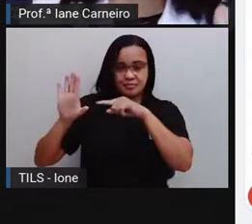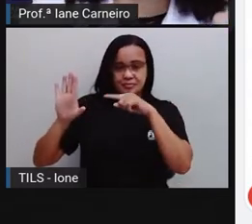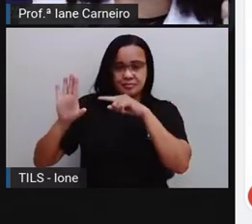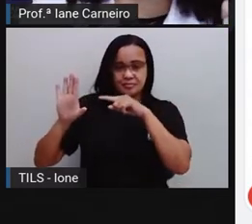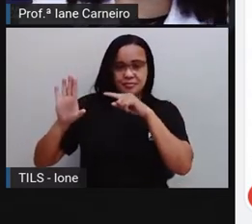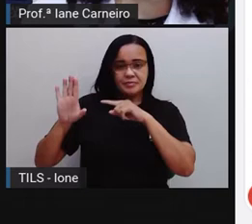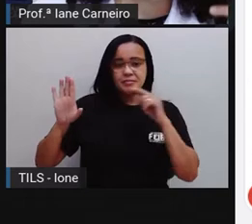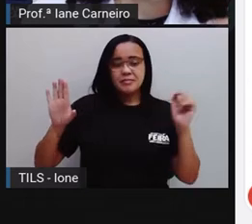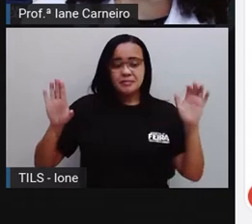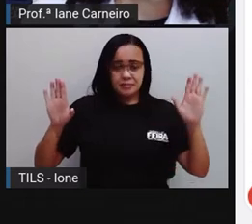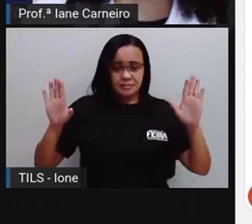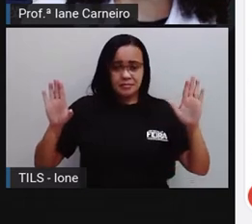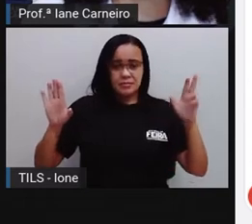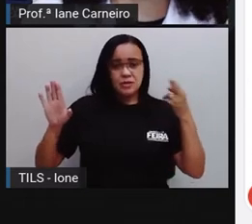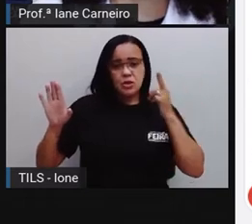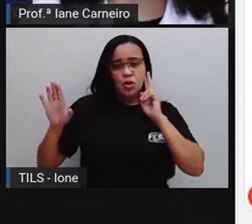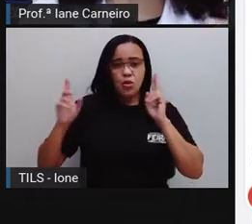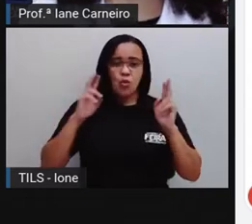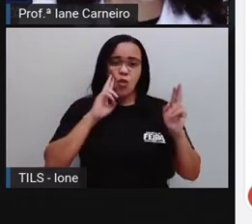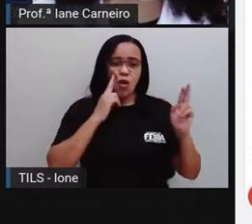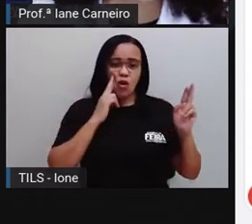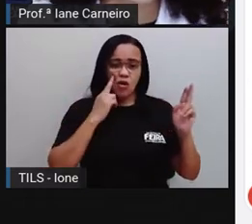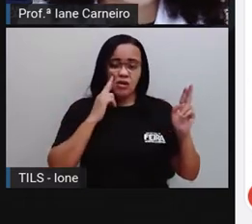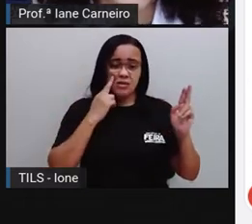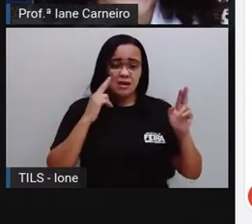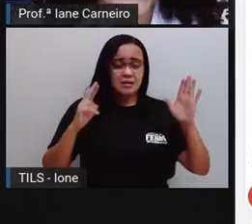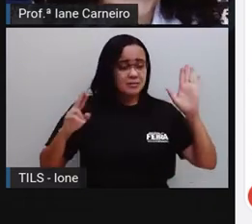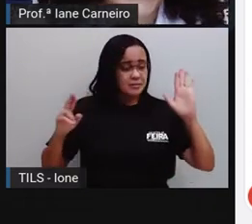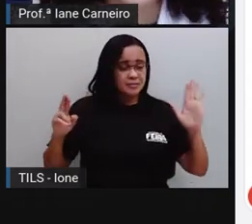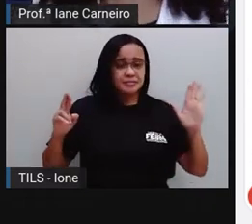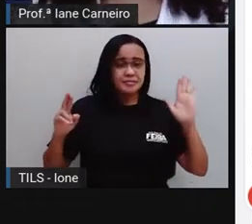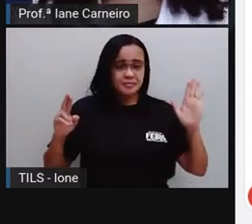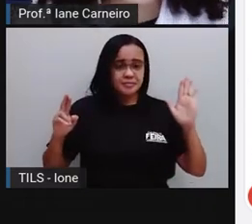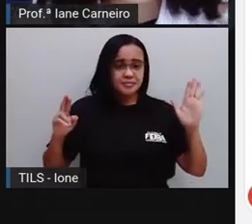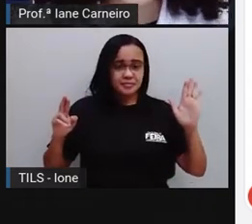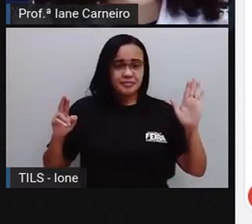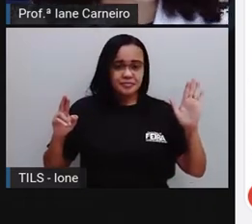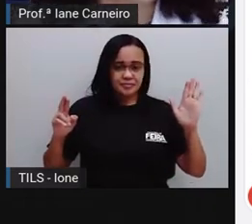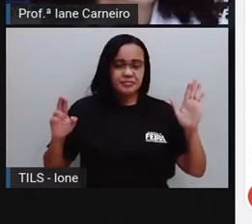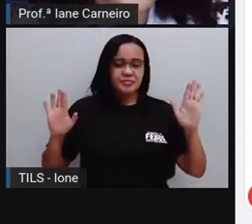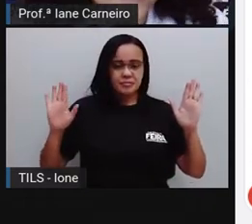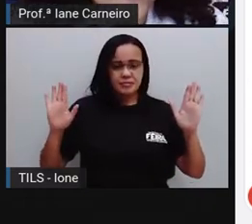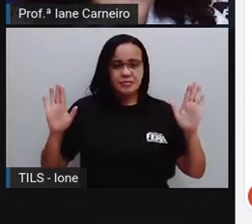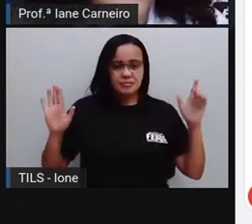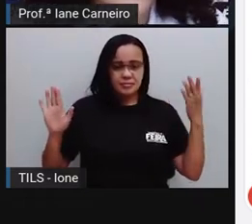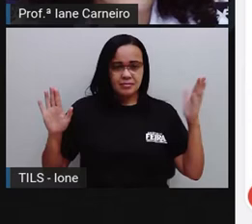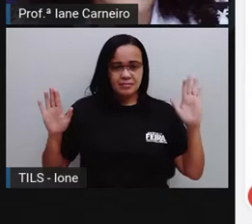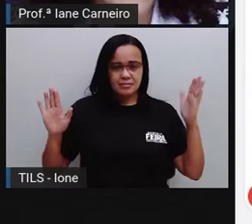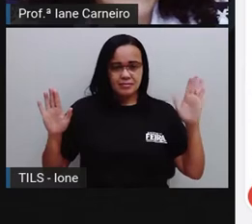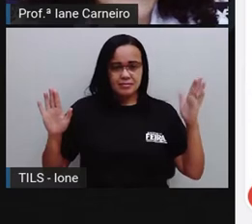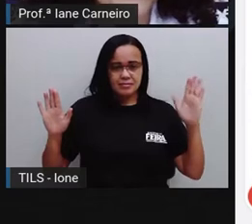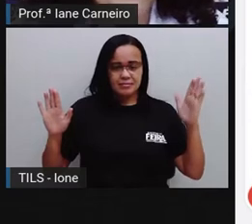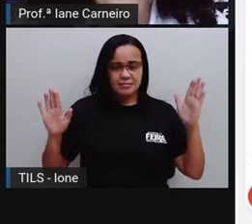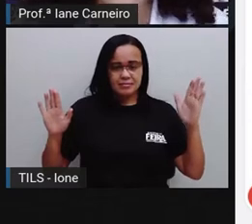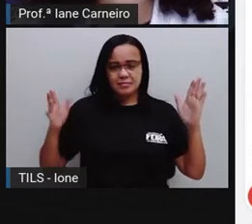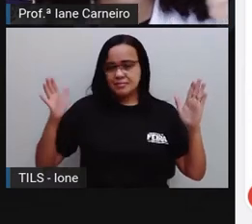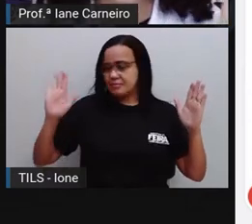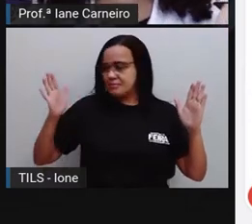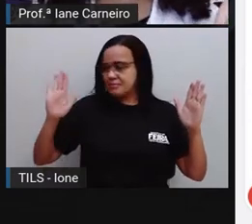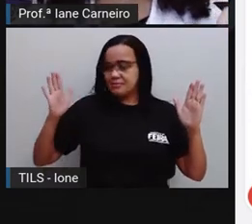E segura, ó, o objeto rosa, né? Com essa outra mãozinha aqui. Beleza?